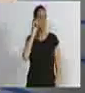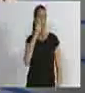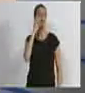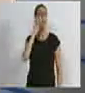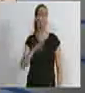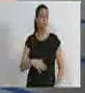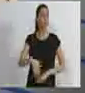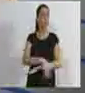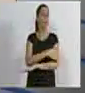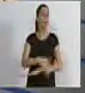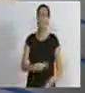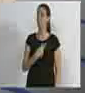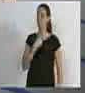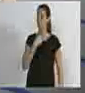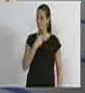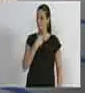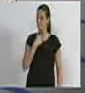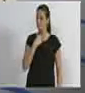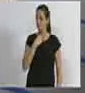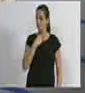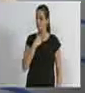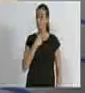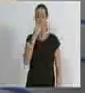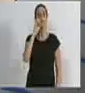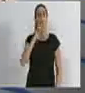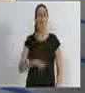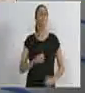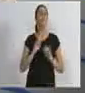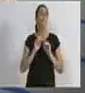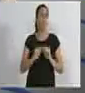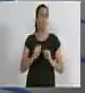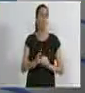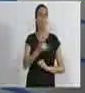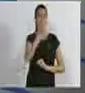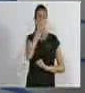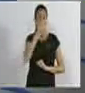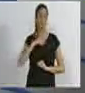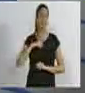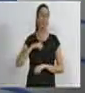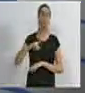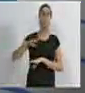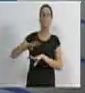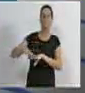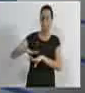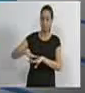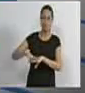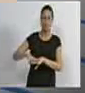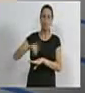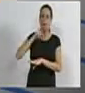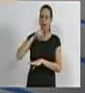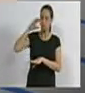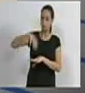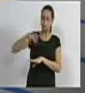Jogar na rua é nem pensar. O lixo entope os bueiros que escoam as águas e o resultado é mais